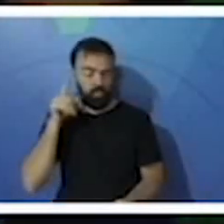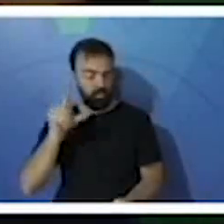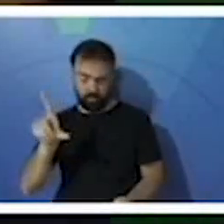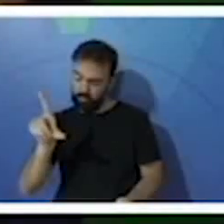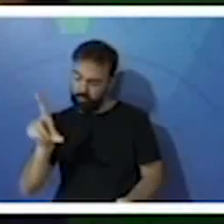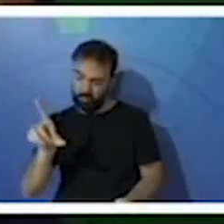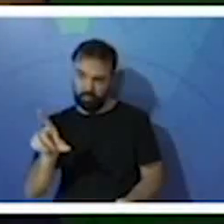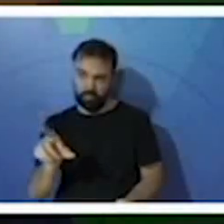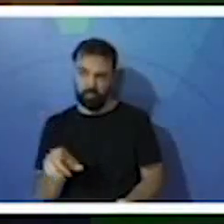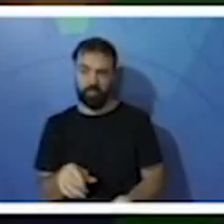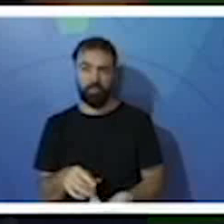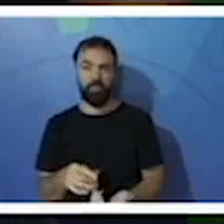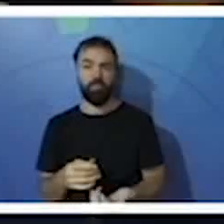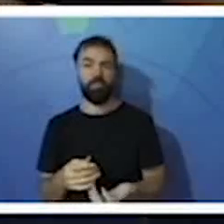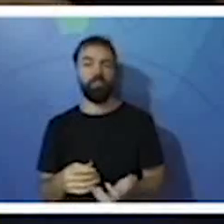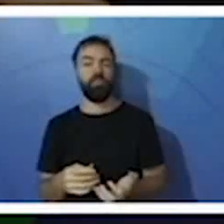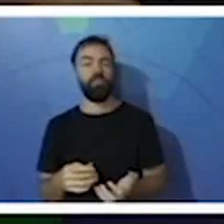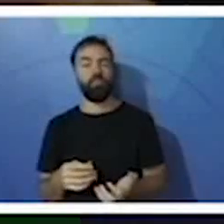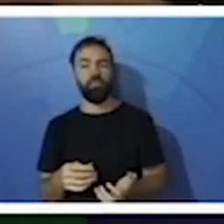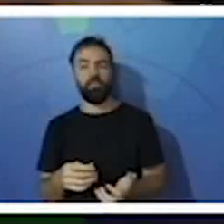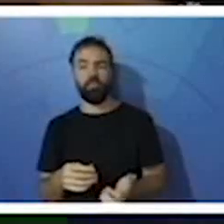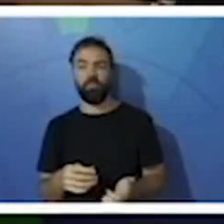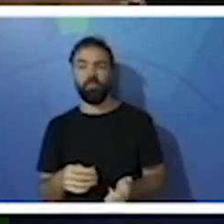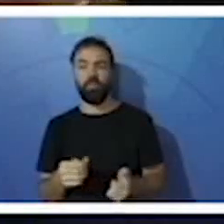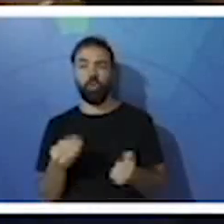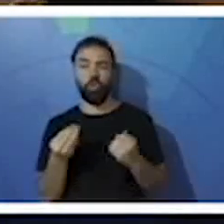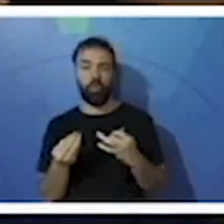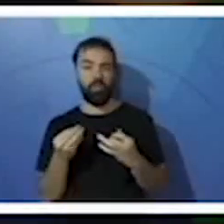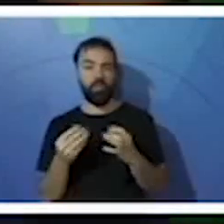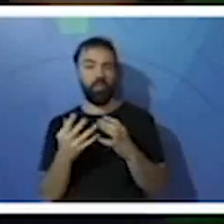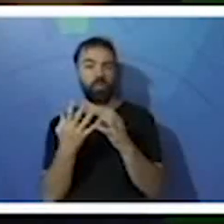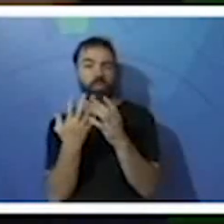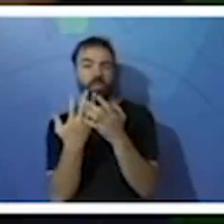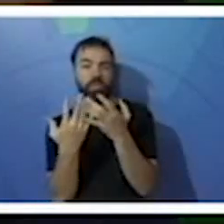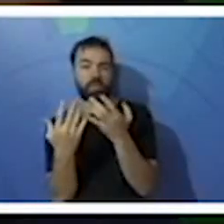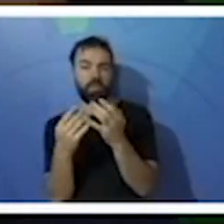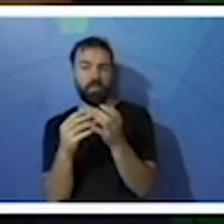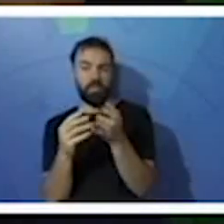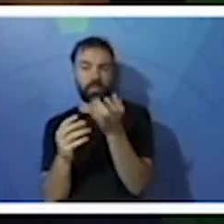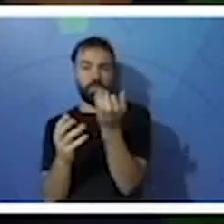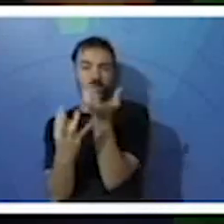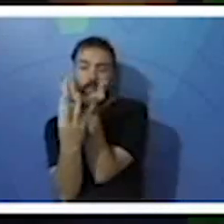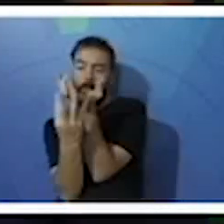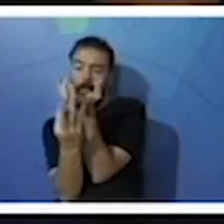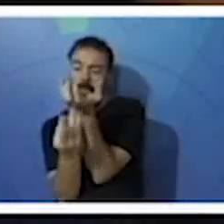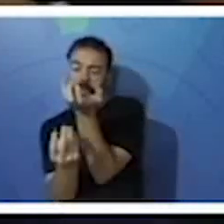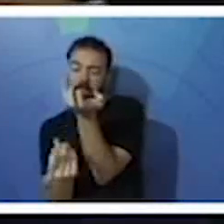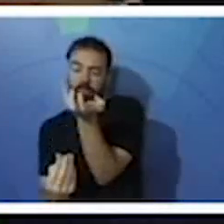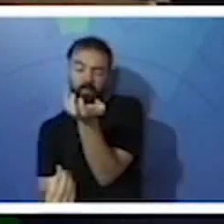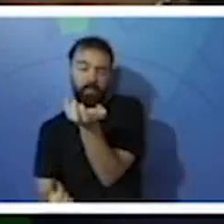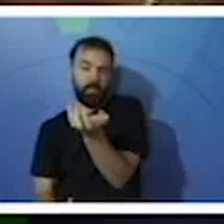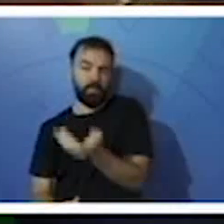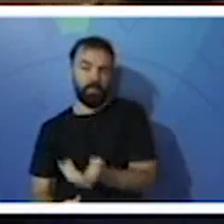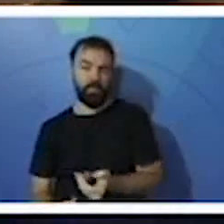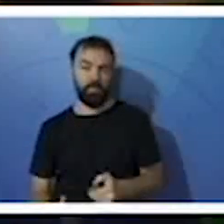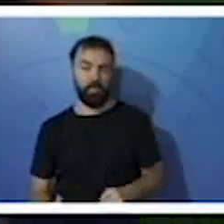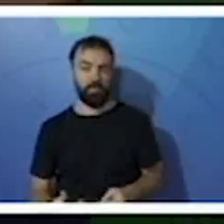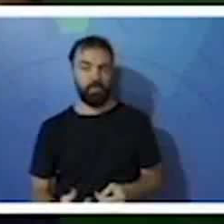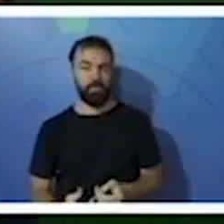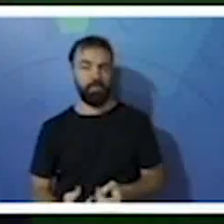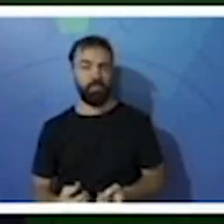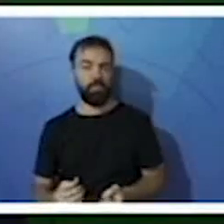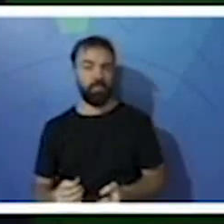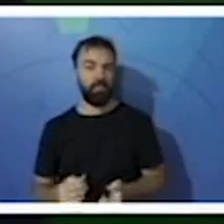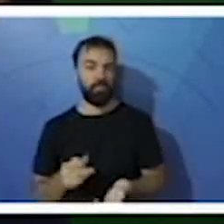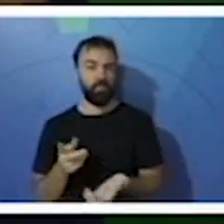processo de filtragem. Isso geralmente